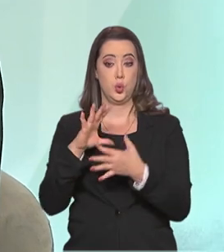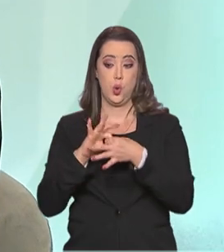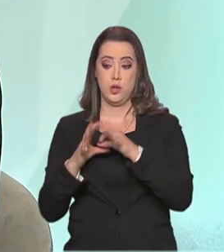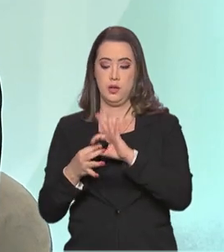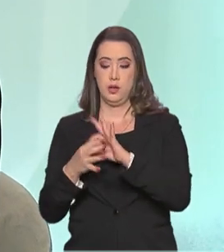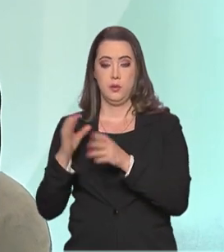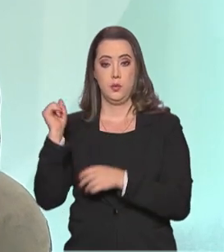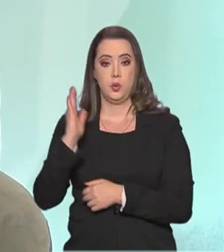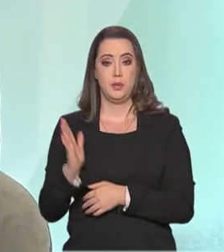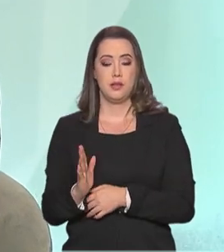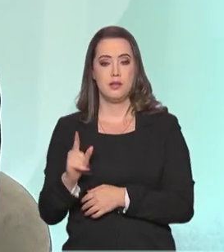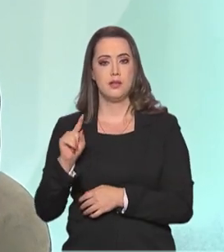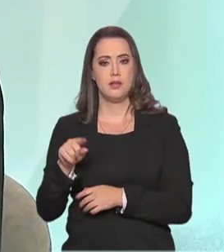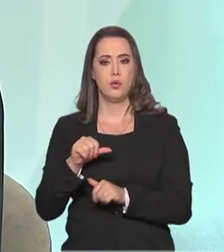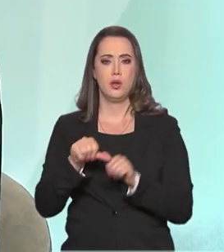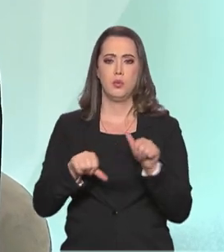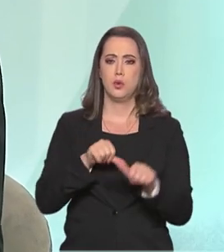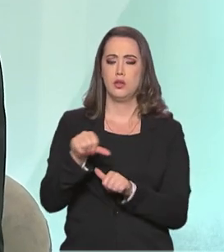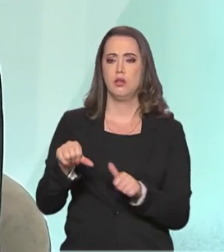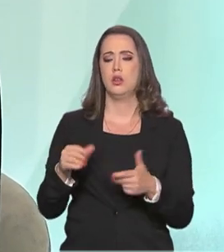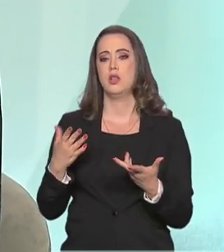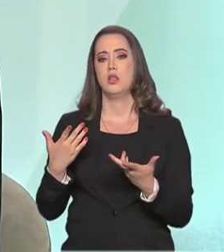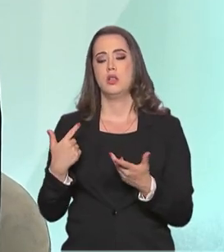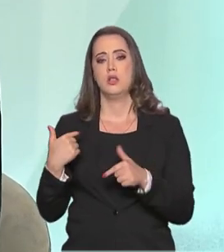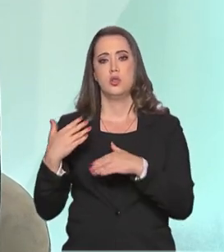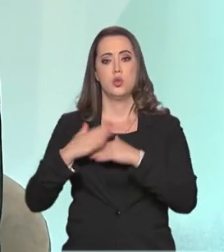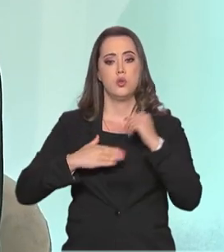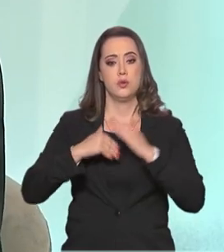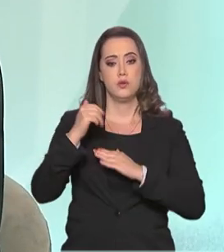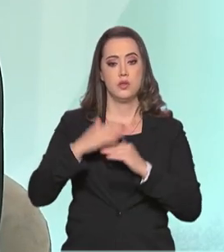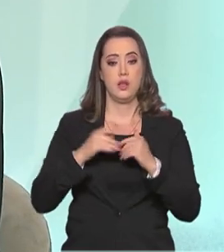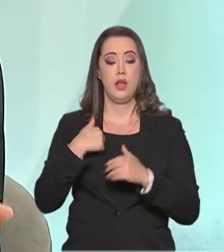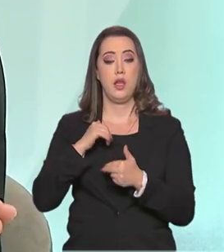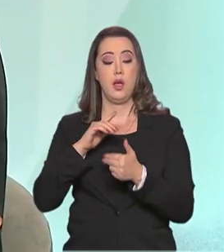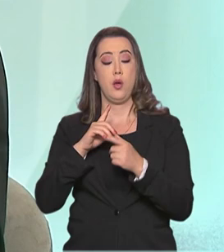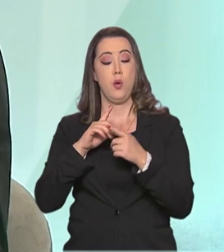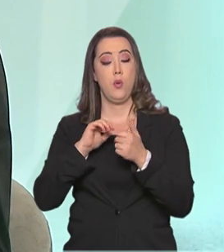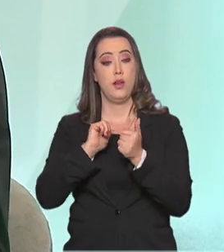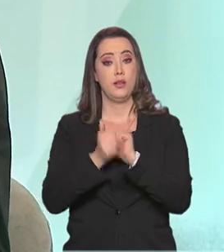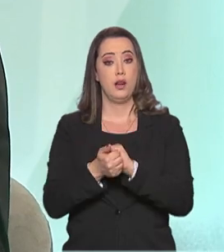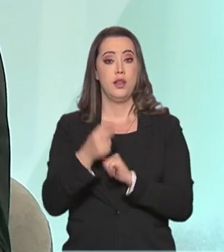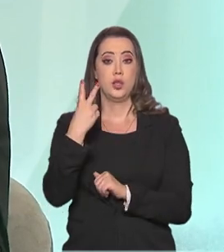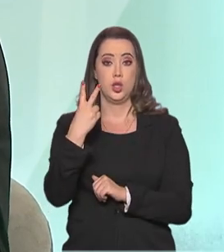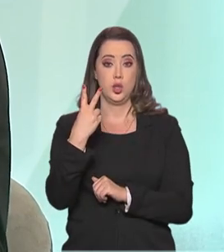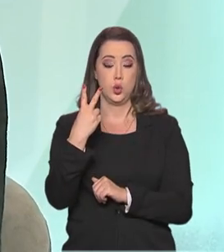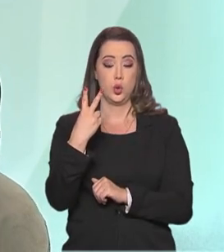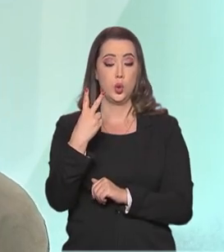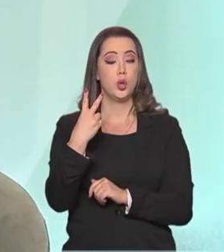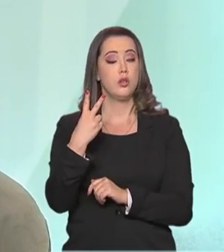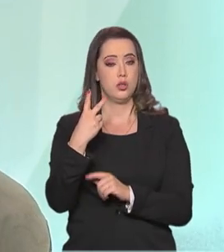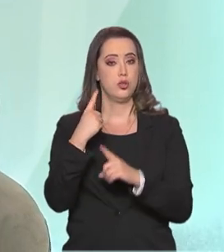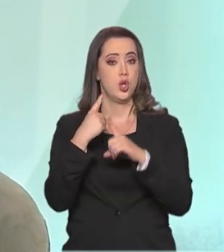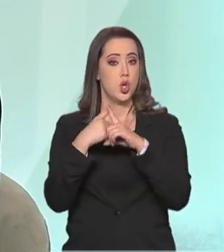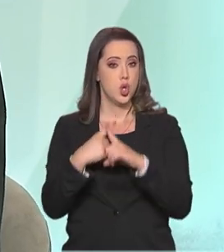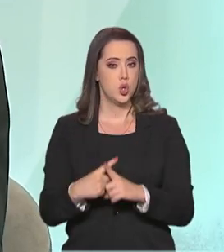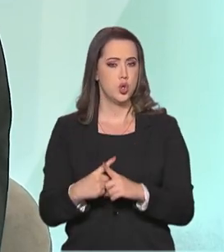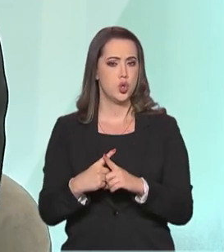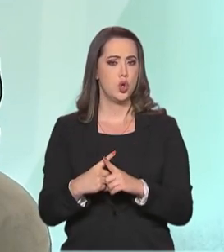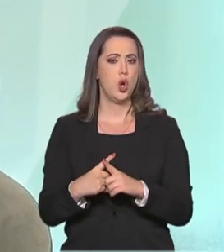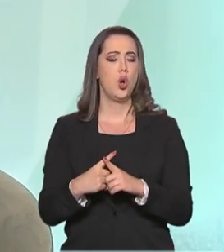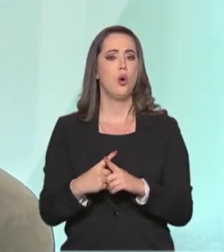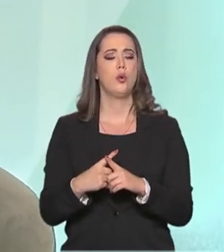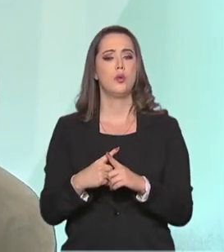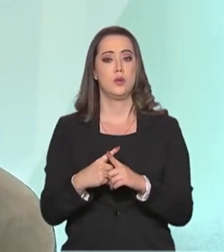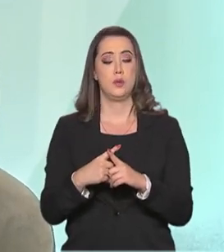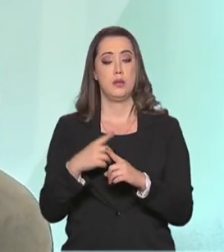transição de carreira. estive como atleta em duas oportunidades, em dois Jogos Olímpicos, de Atenas e Pequim, 2004